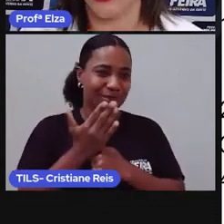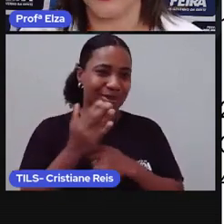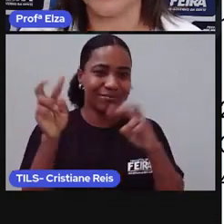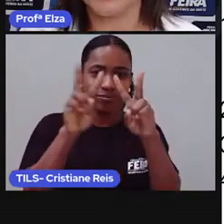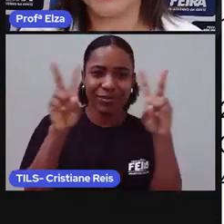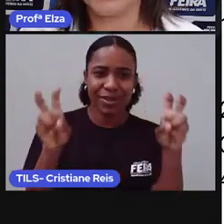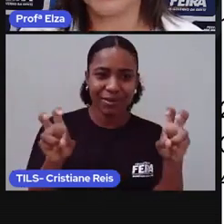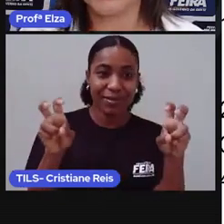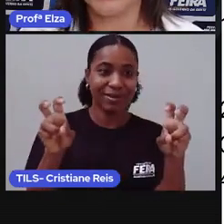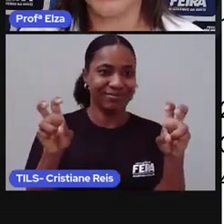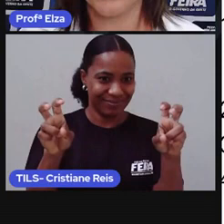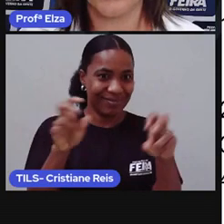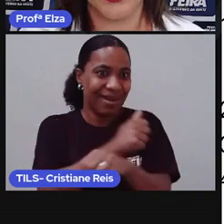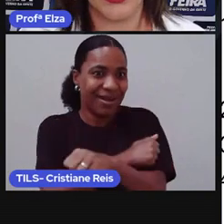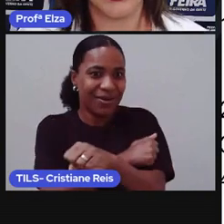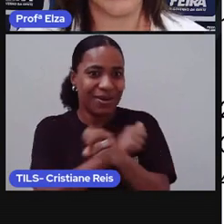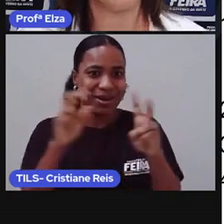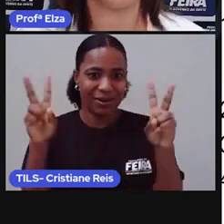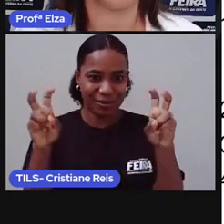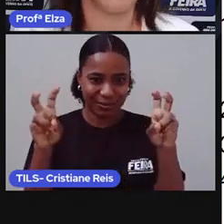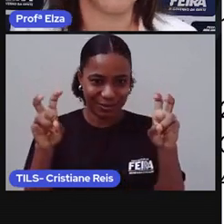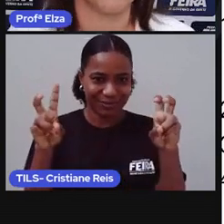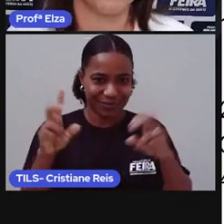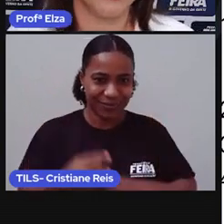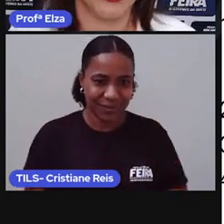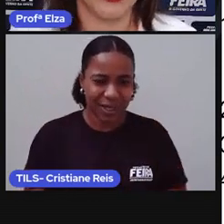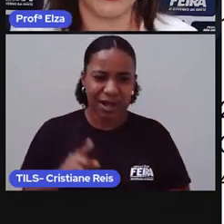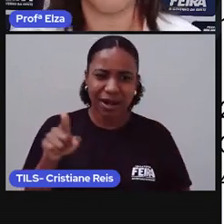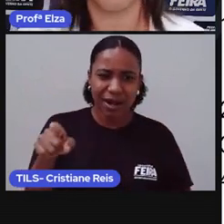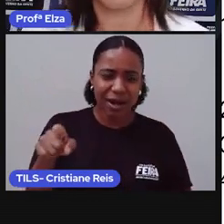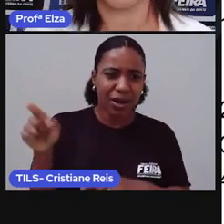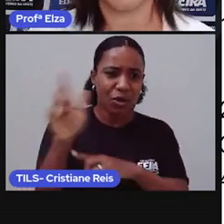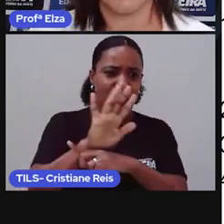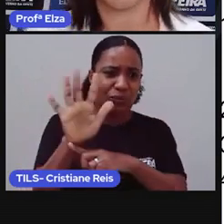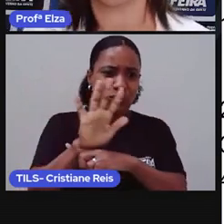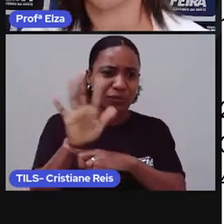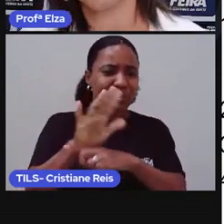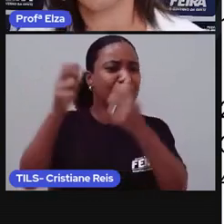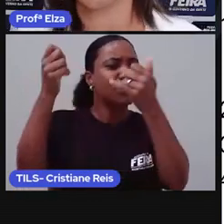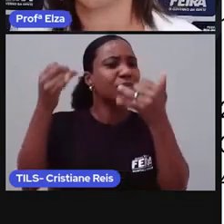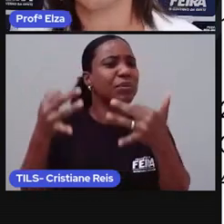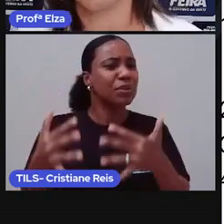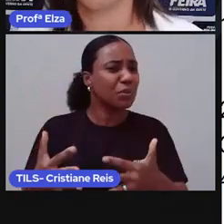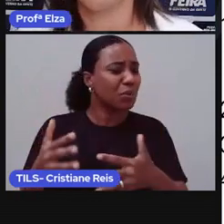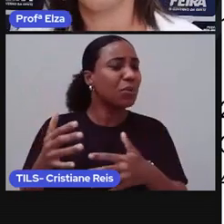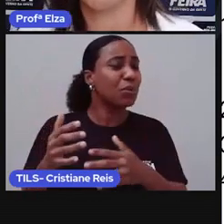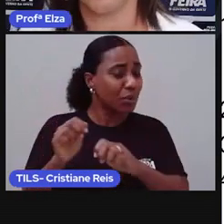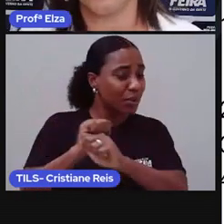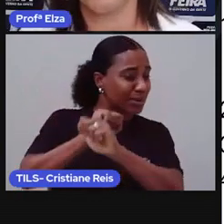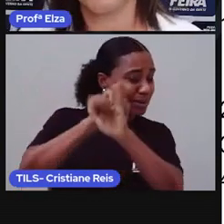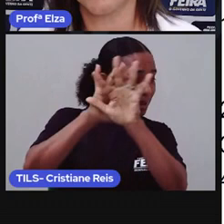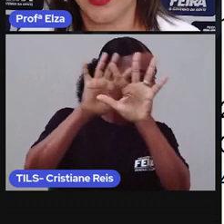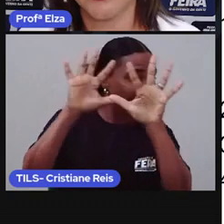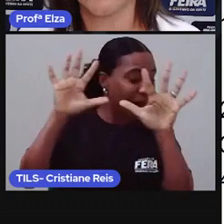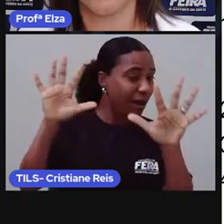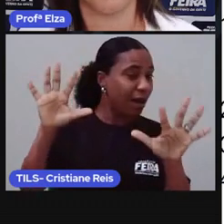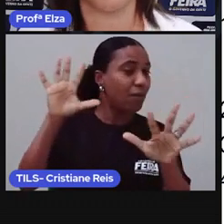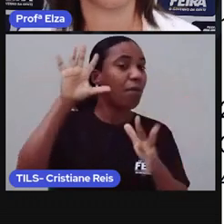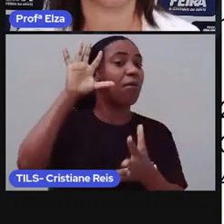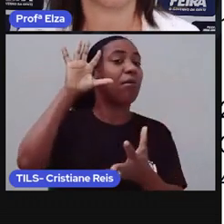o tema da aula. Lá no vídeo, ela mostra claramente que nós somos